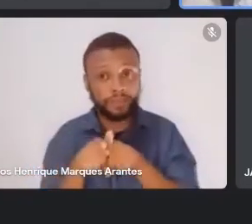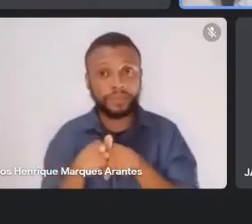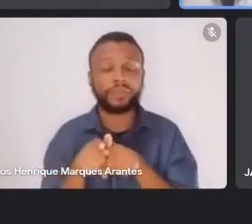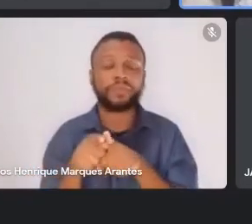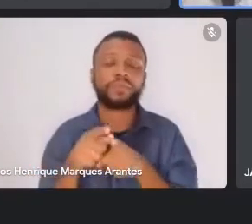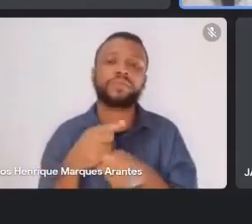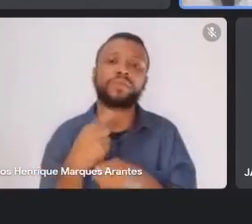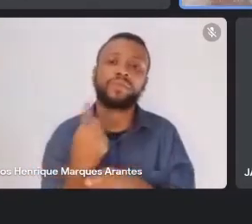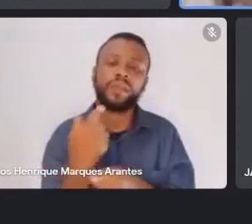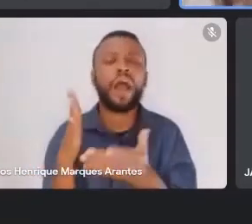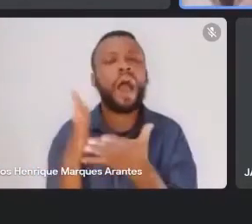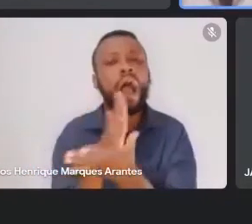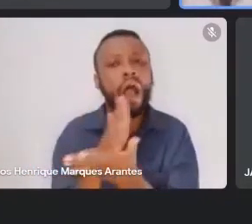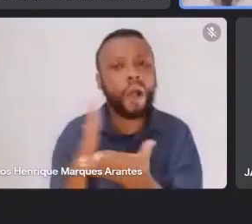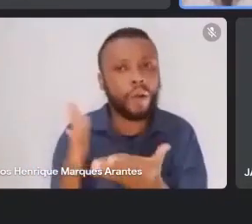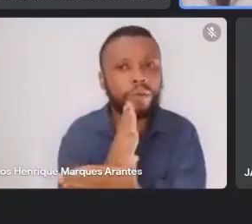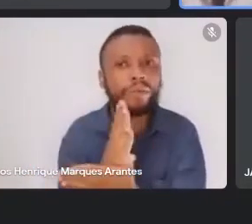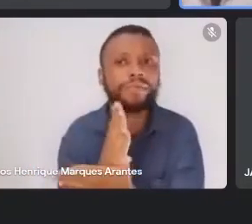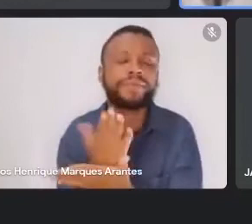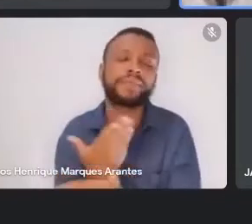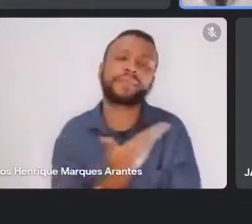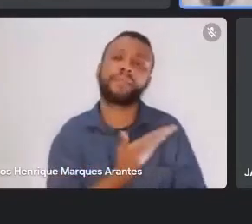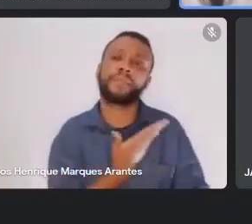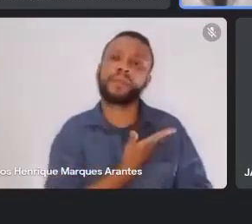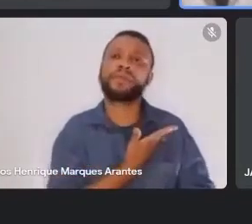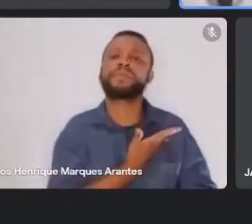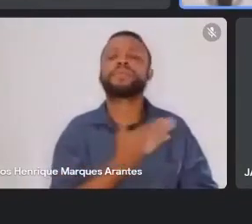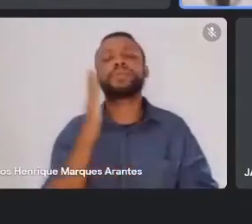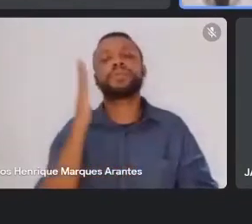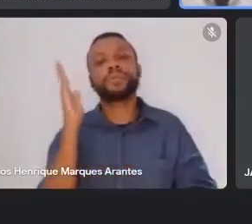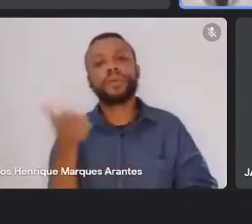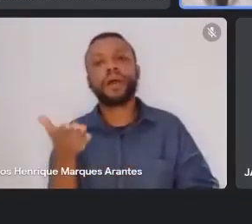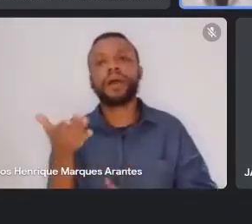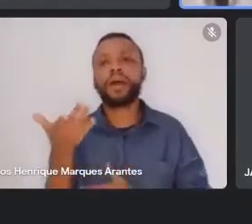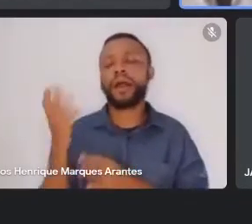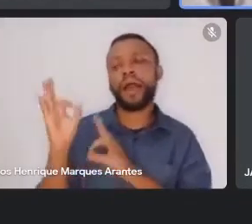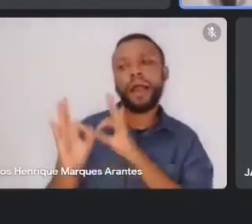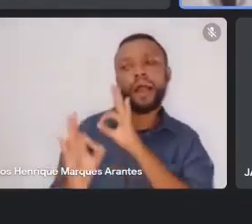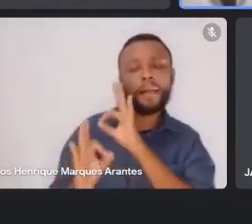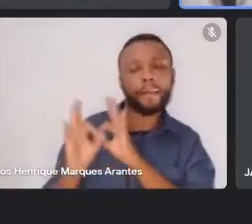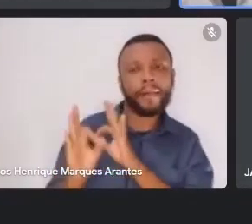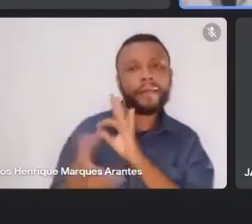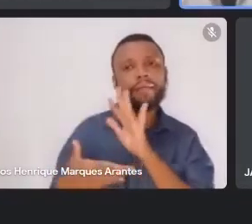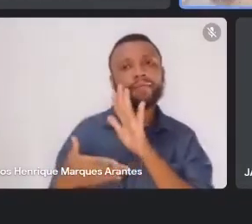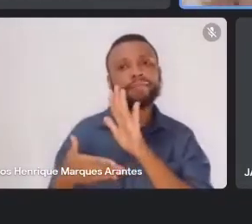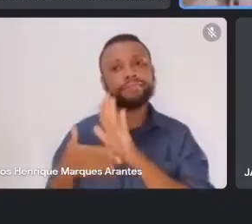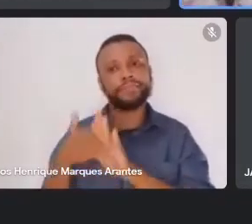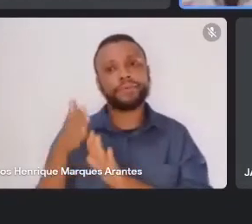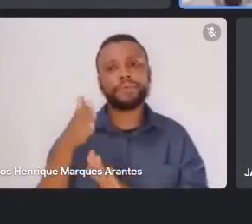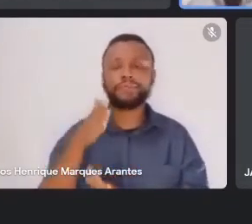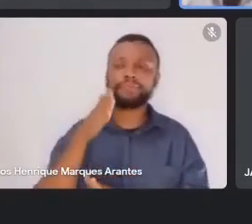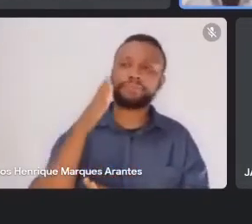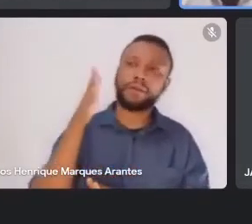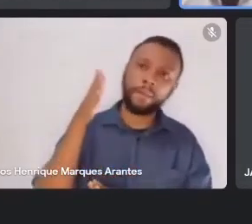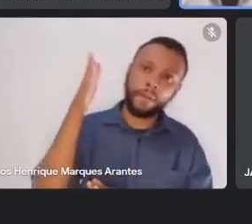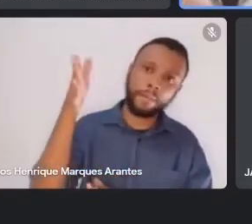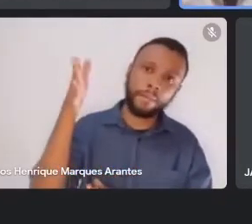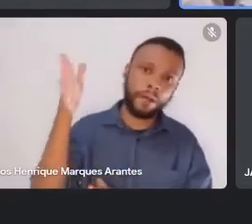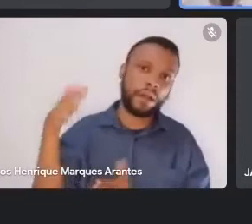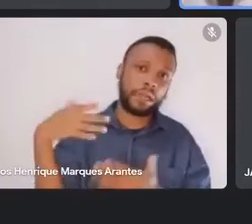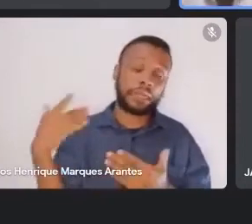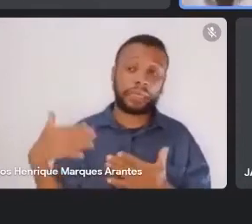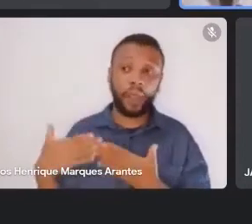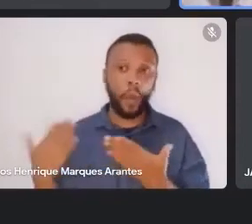alguns amigos meus já fizeram, refizeram, né, a viagem, né, de Grande Sertão Veredas, e não existe mais